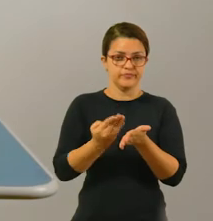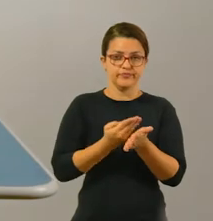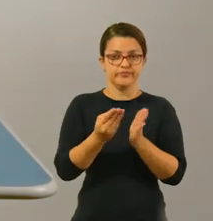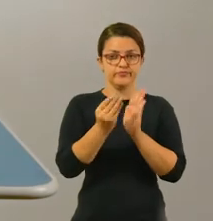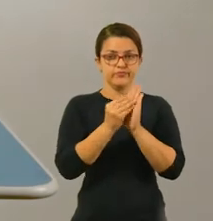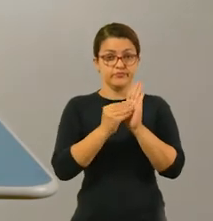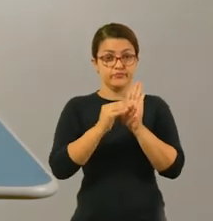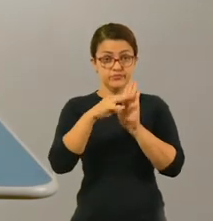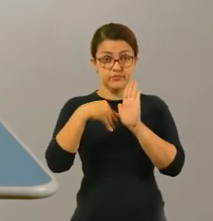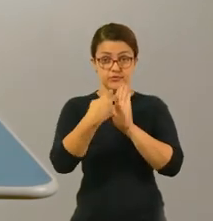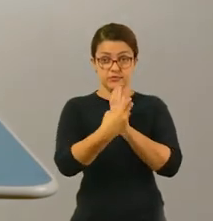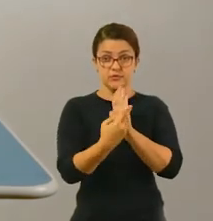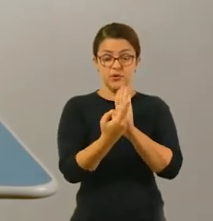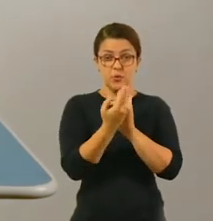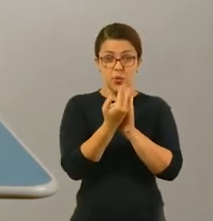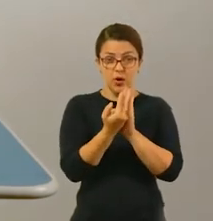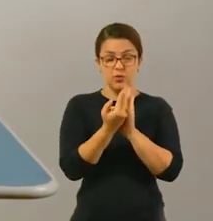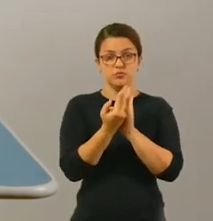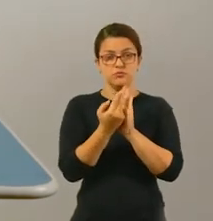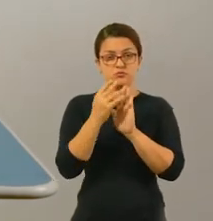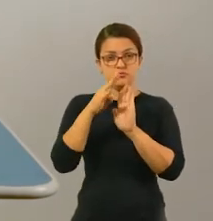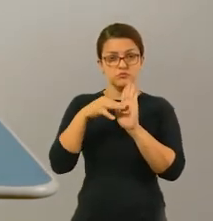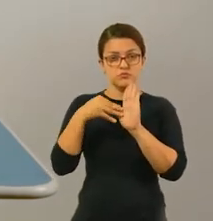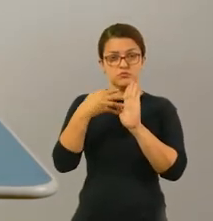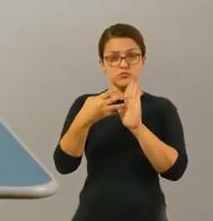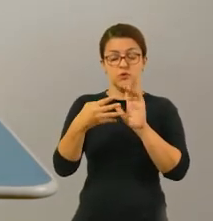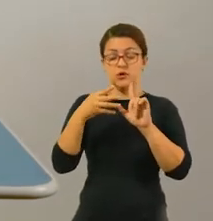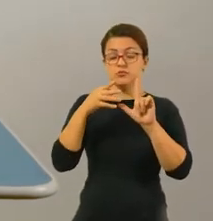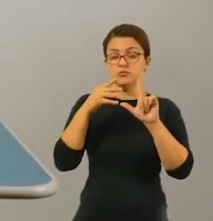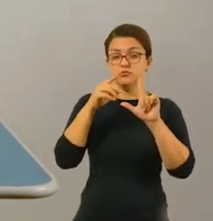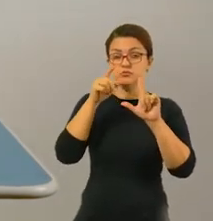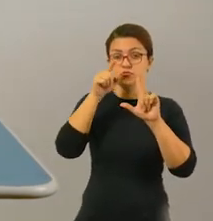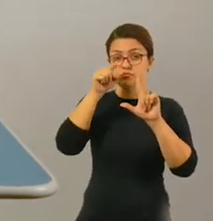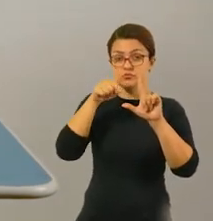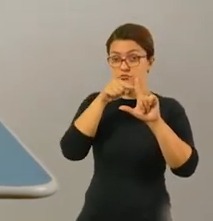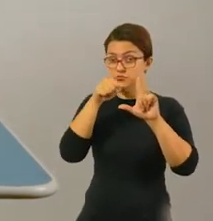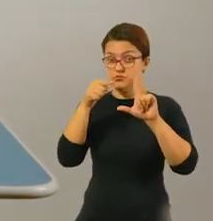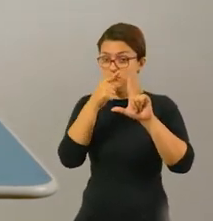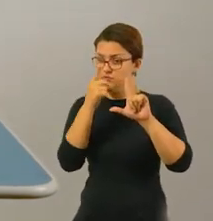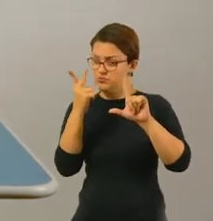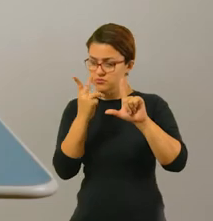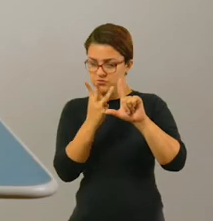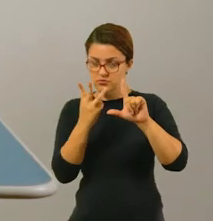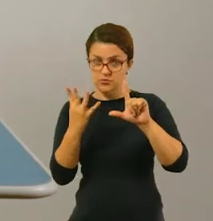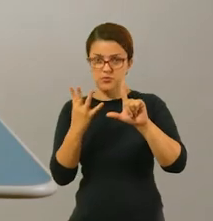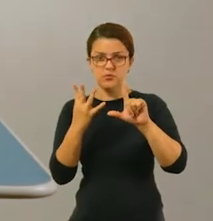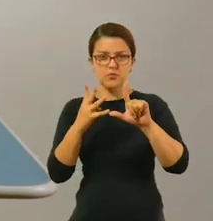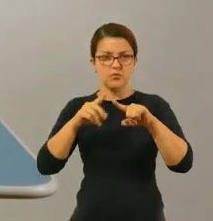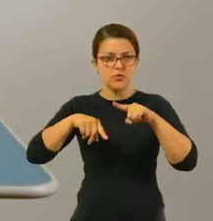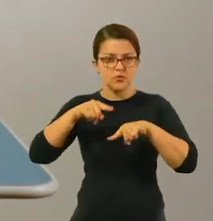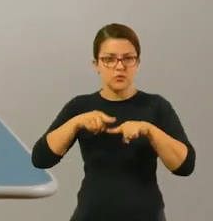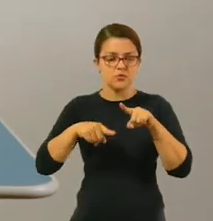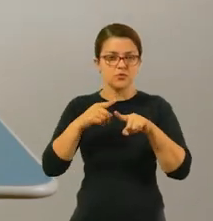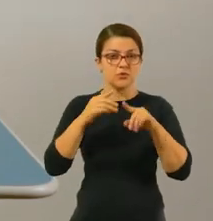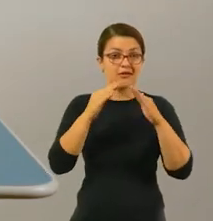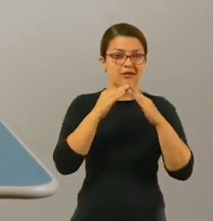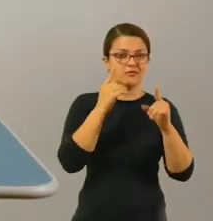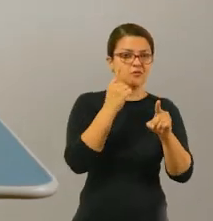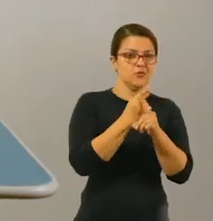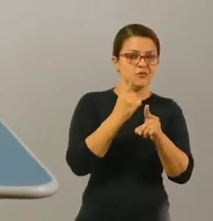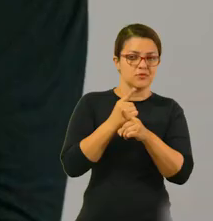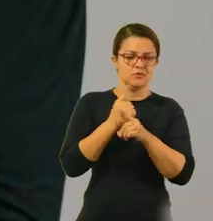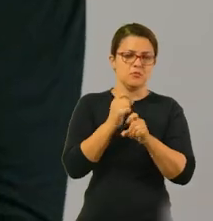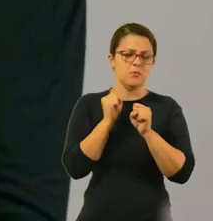no caderno uma tabela similar a essa, dividida em quatro partes, os produtos que encontrarem na casa de vocês. Pode ser